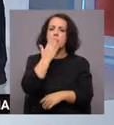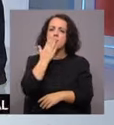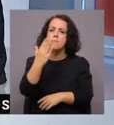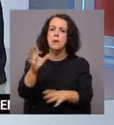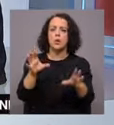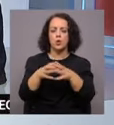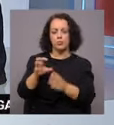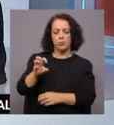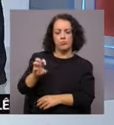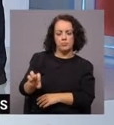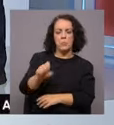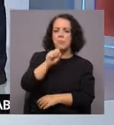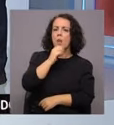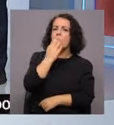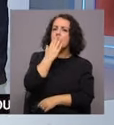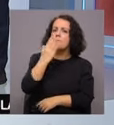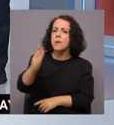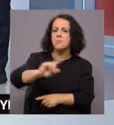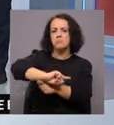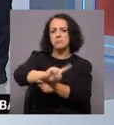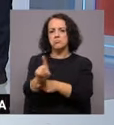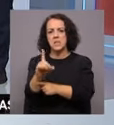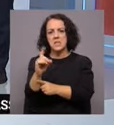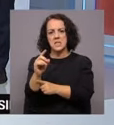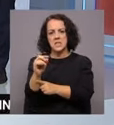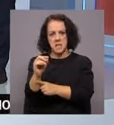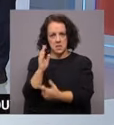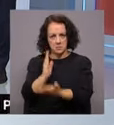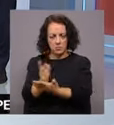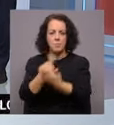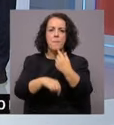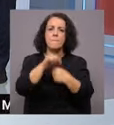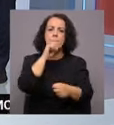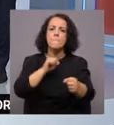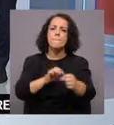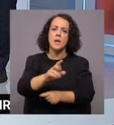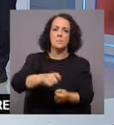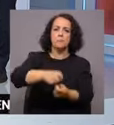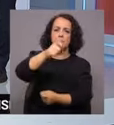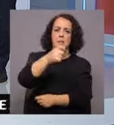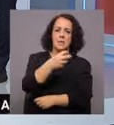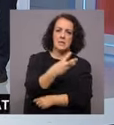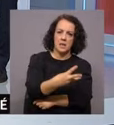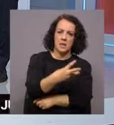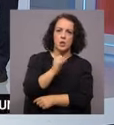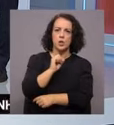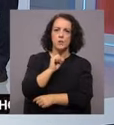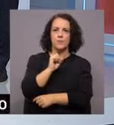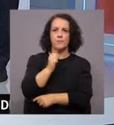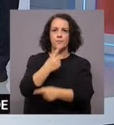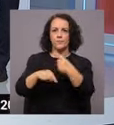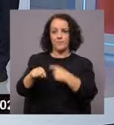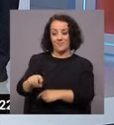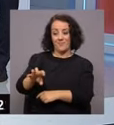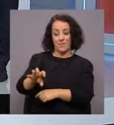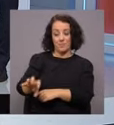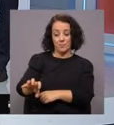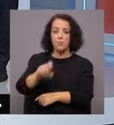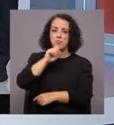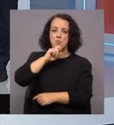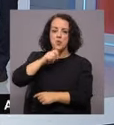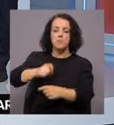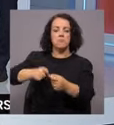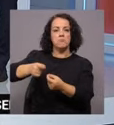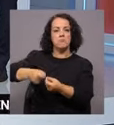oriental, com rajadas podem chegar até os 60 km por hora, e a agitação marítima do nordeste, com o 3m, o grupo oriental a poder chegar aos